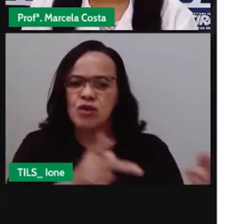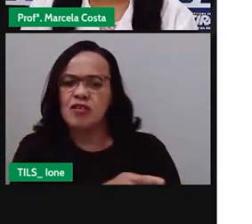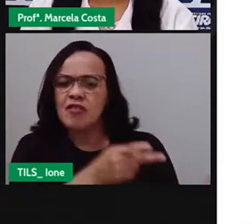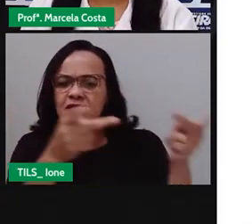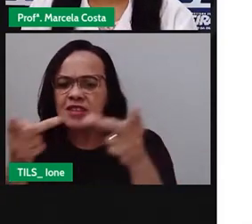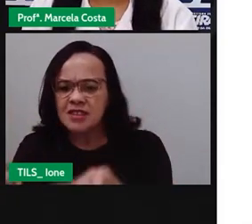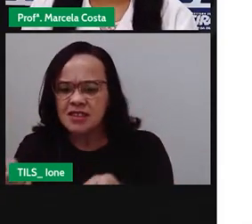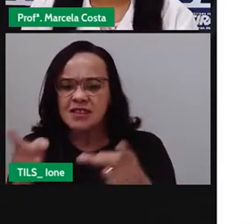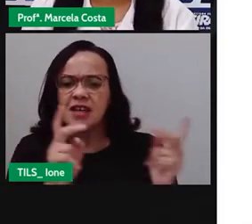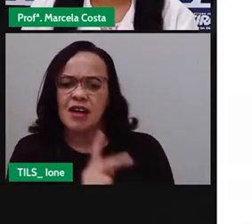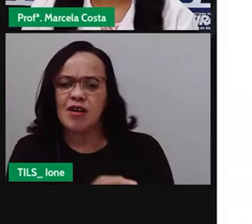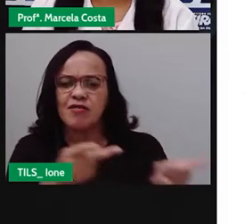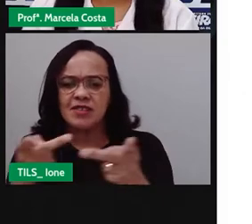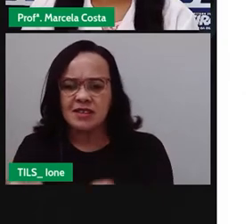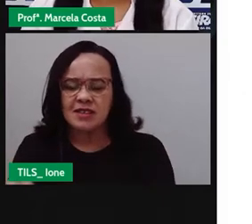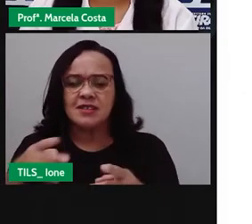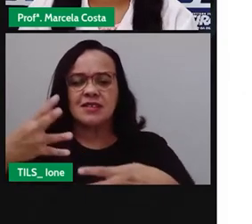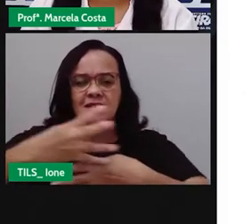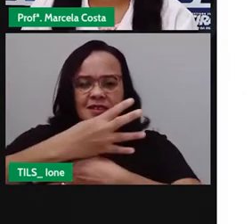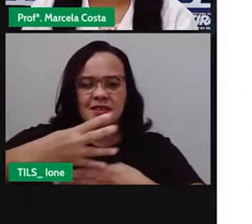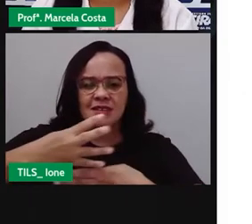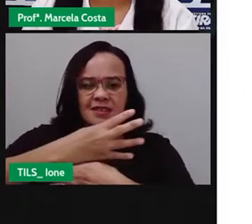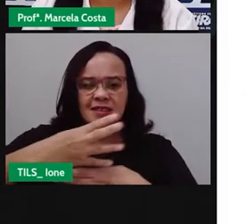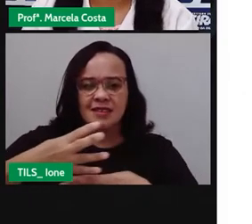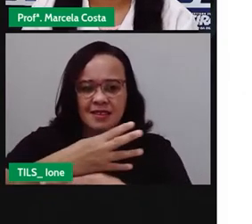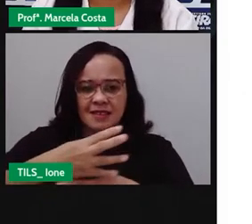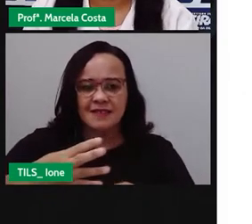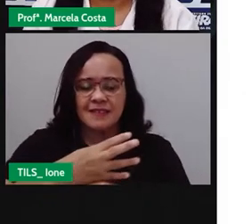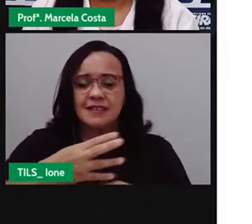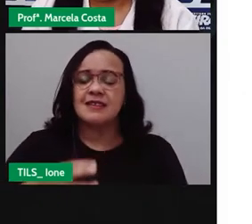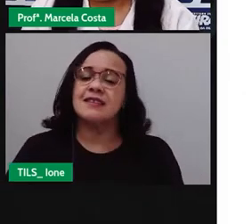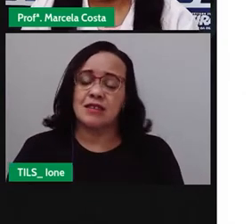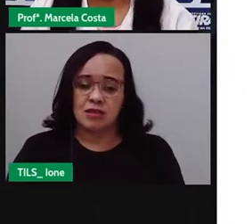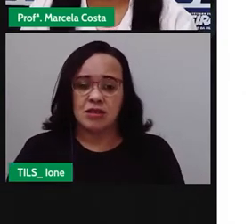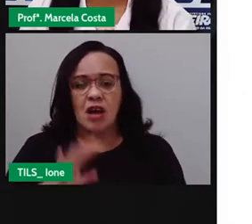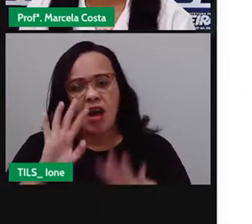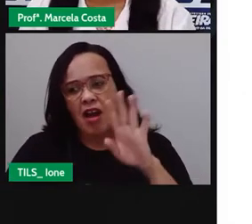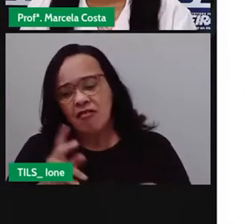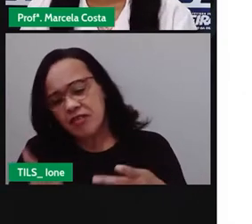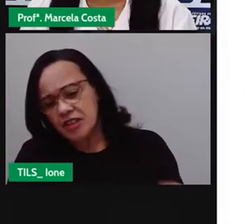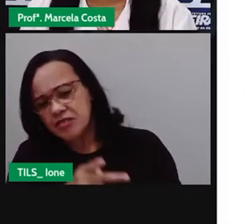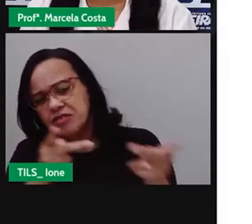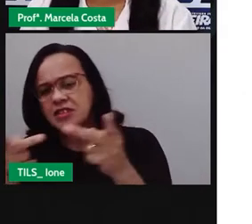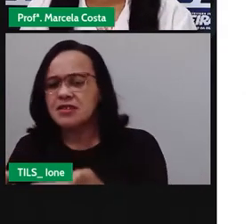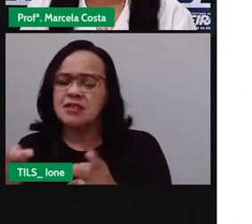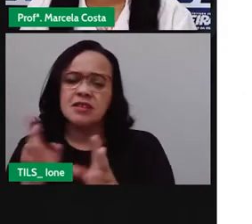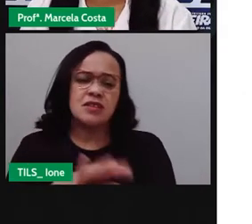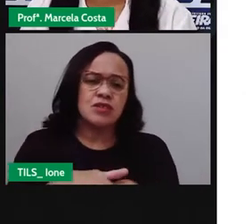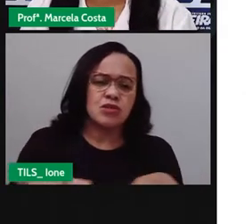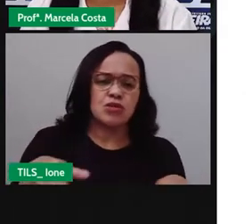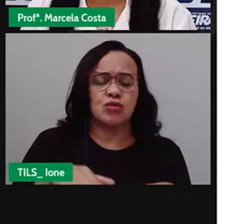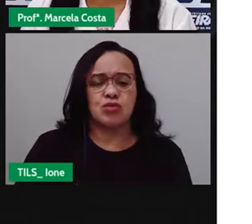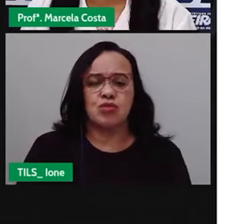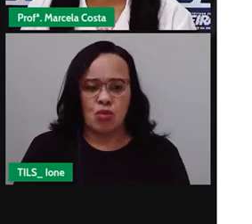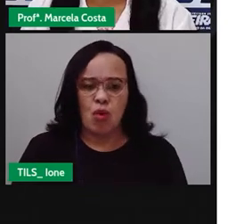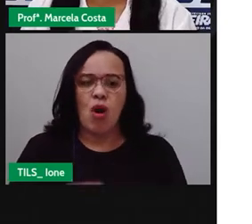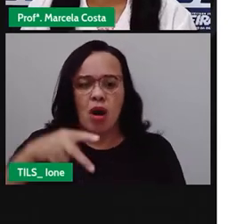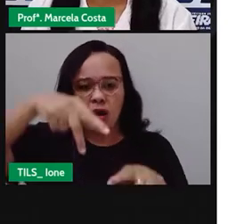vinham visitar a cidade, passavam pela cidade ali, né, com as trocas.